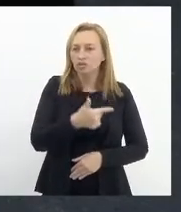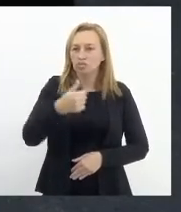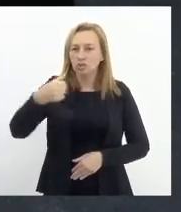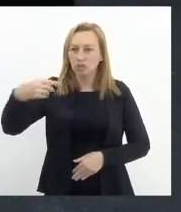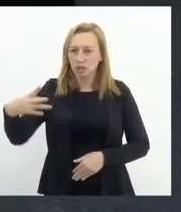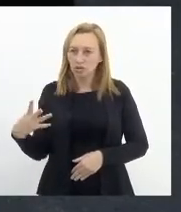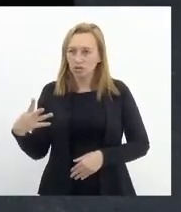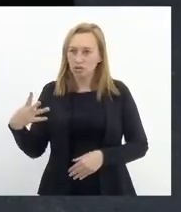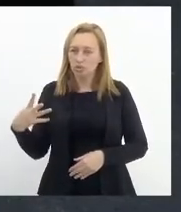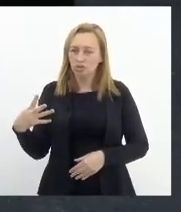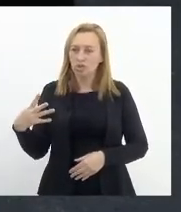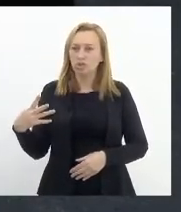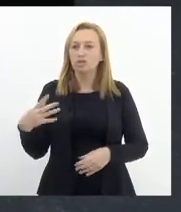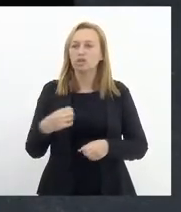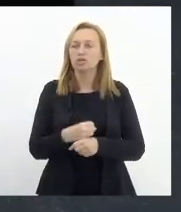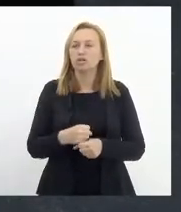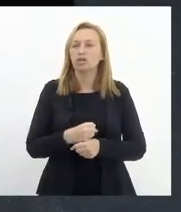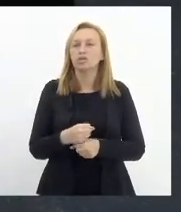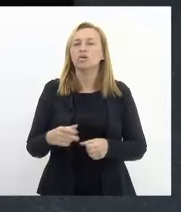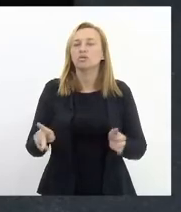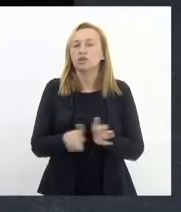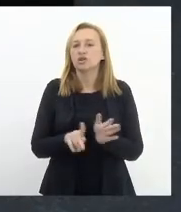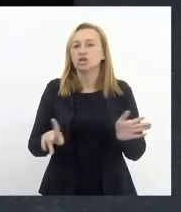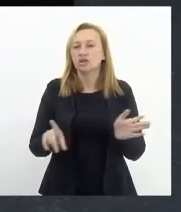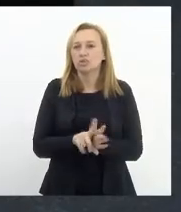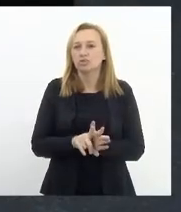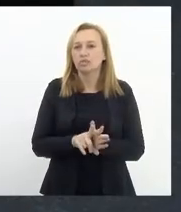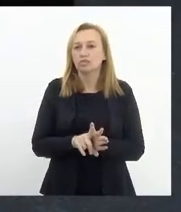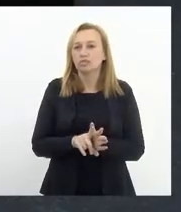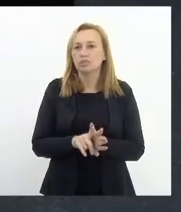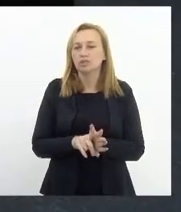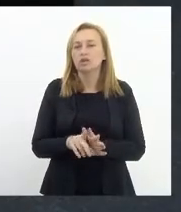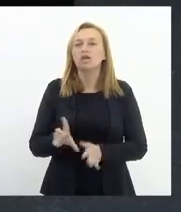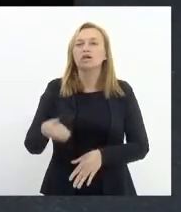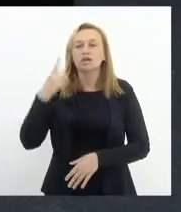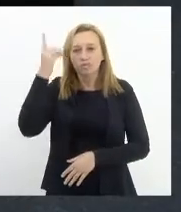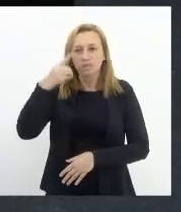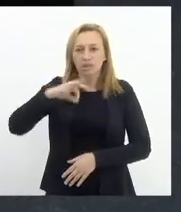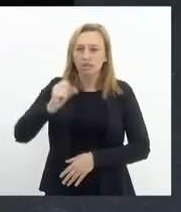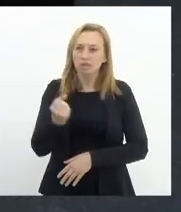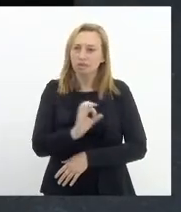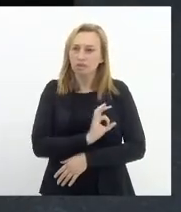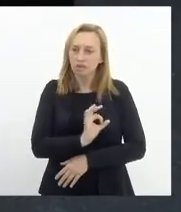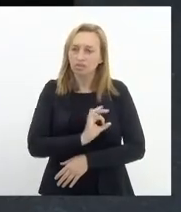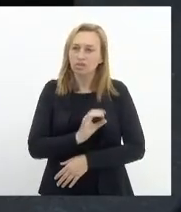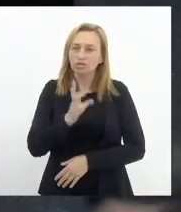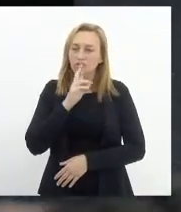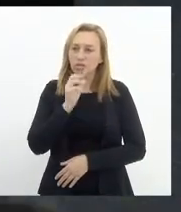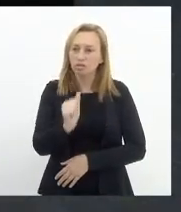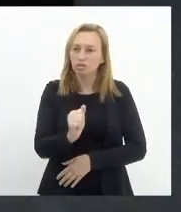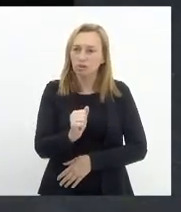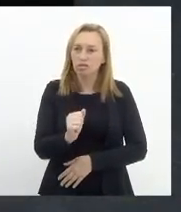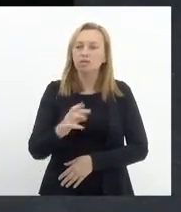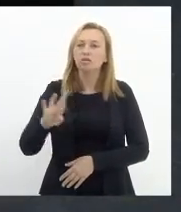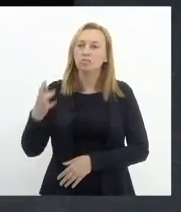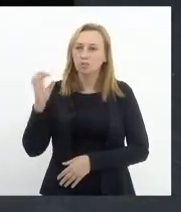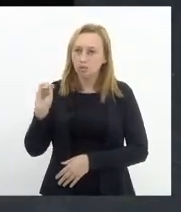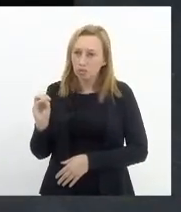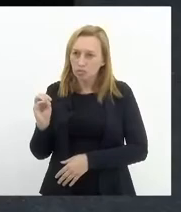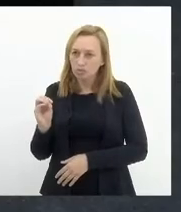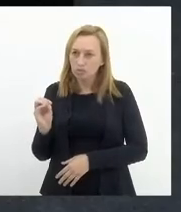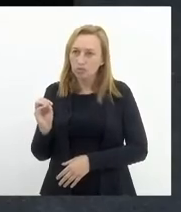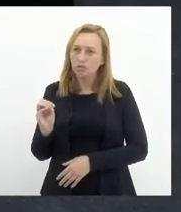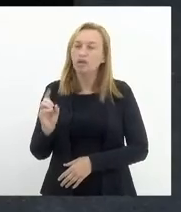E o projeto da deputada Marta Rocha, do deputado Rodrigo Amulim, do deputado Bruno Dauari,